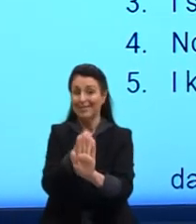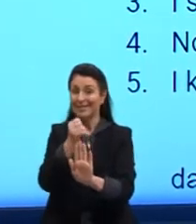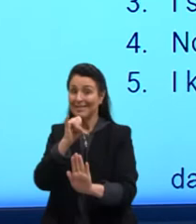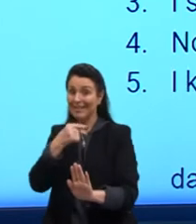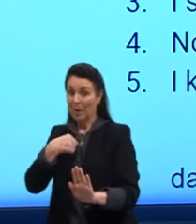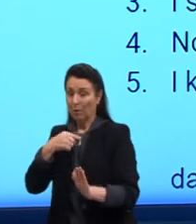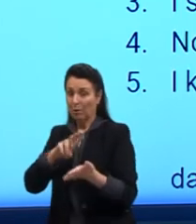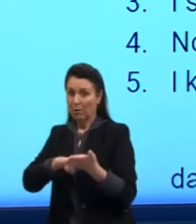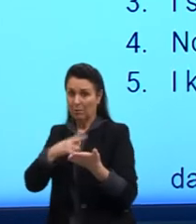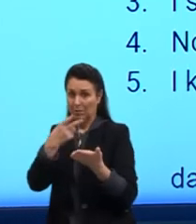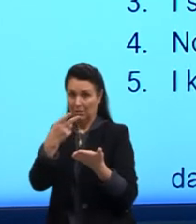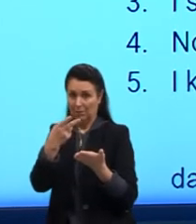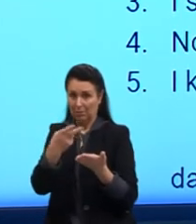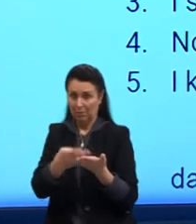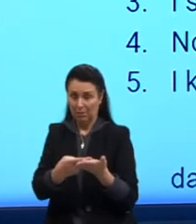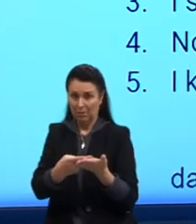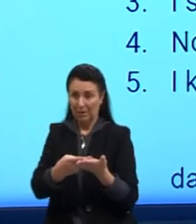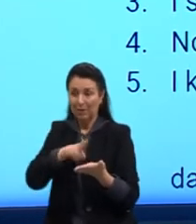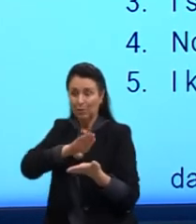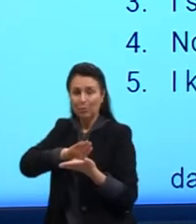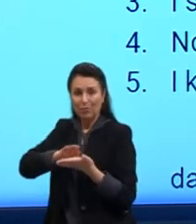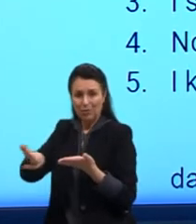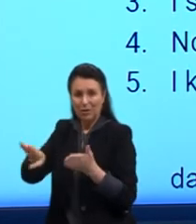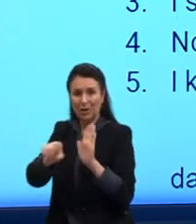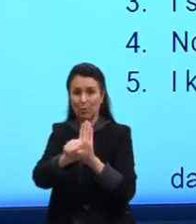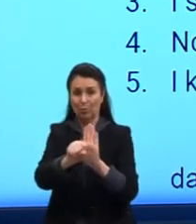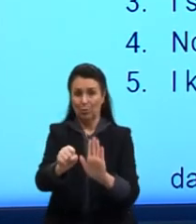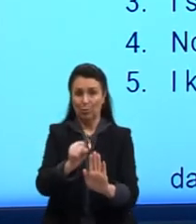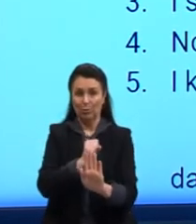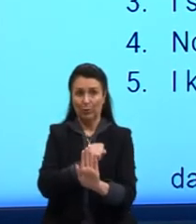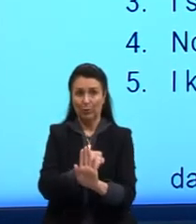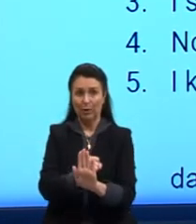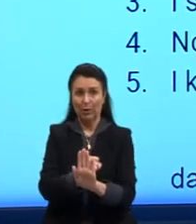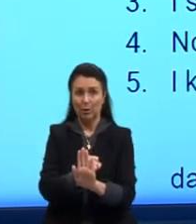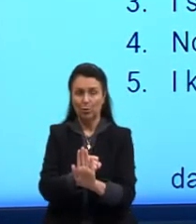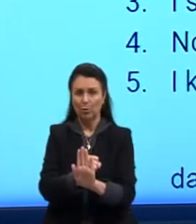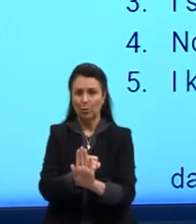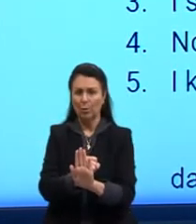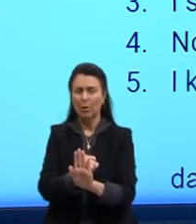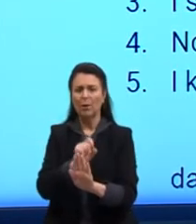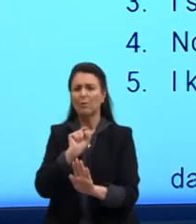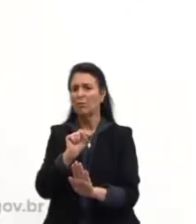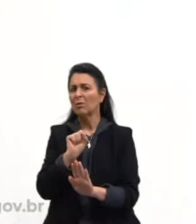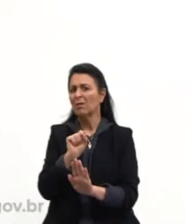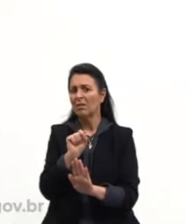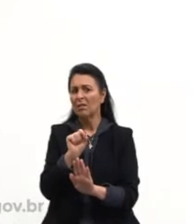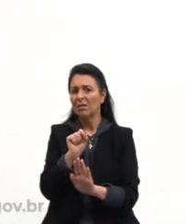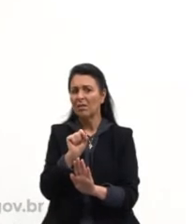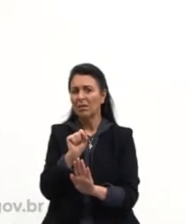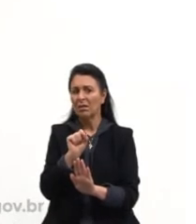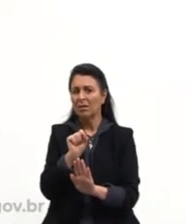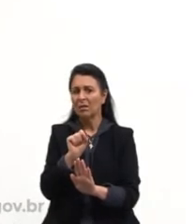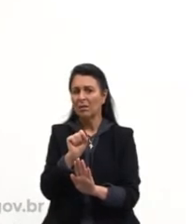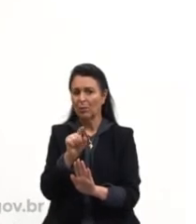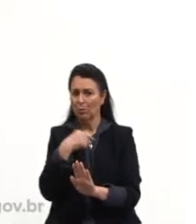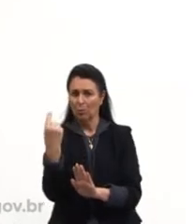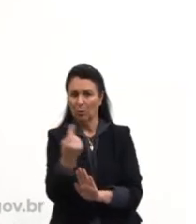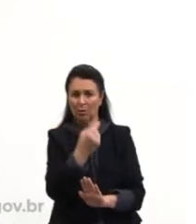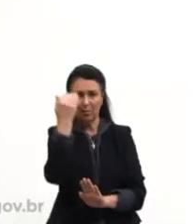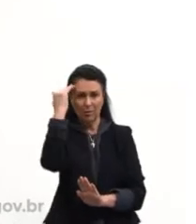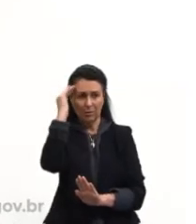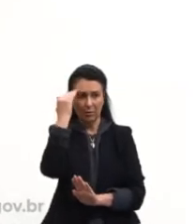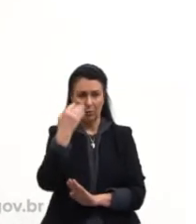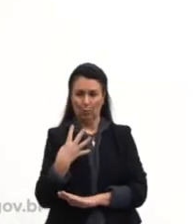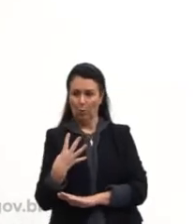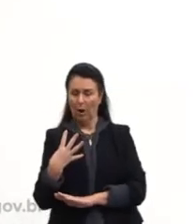it's four o'clock. Se eu tirar fora o sujeito aqui, eu vou ficar com four o'clock. Nós vamos entender que é quatro